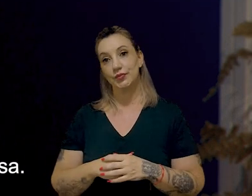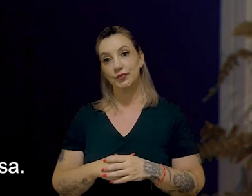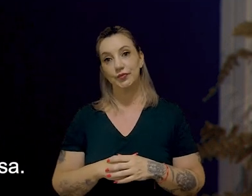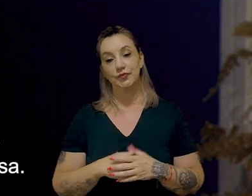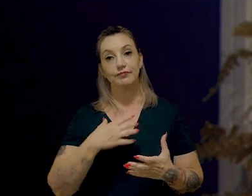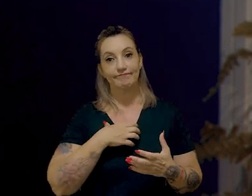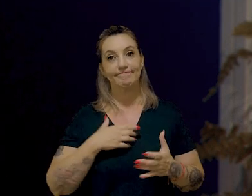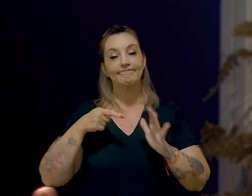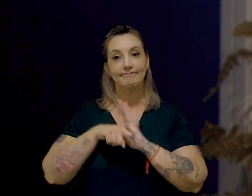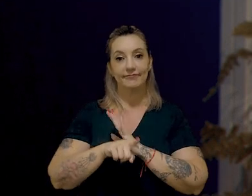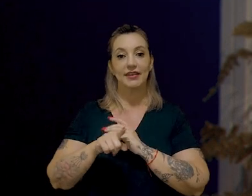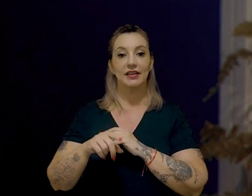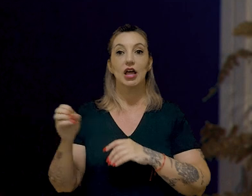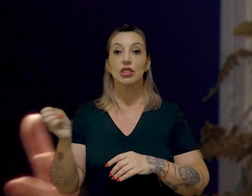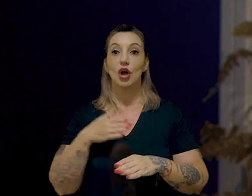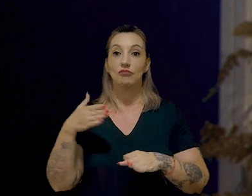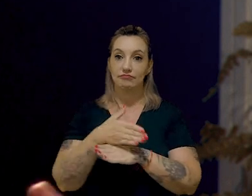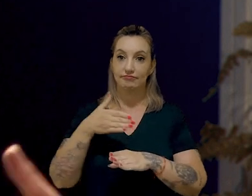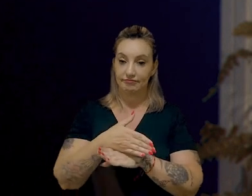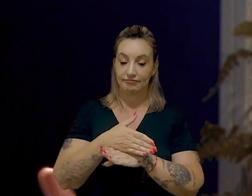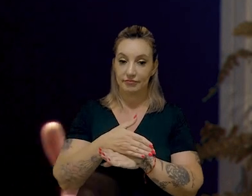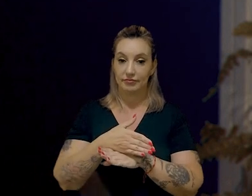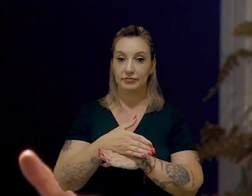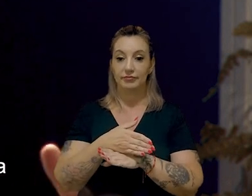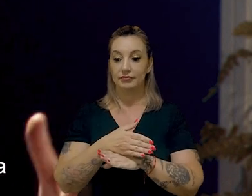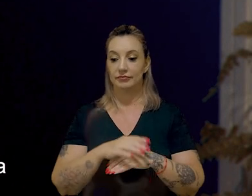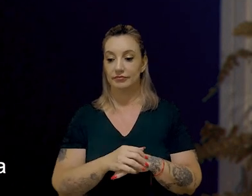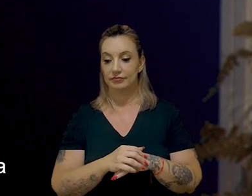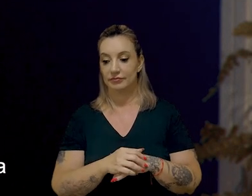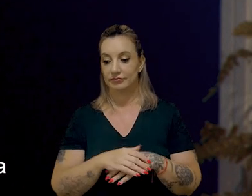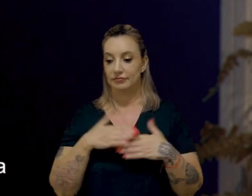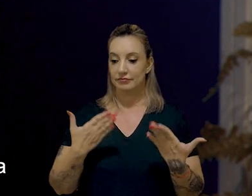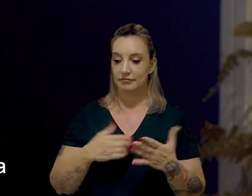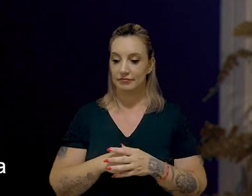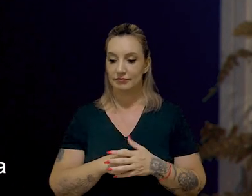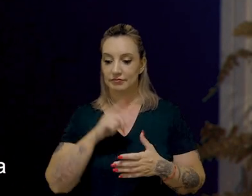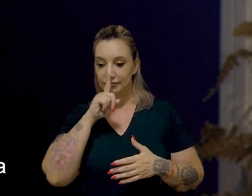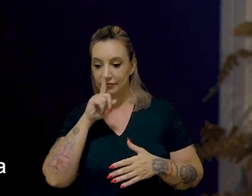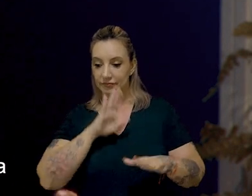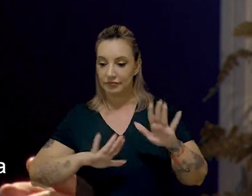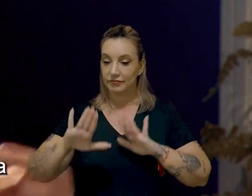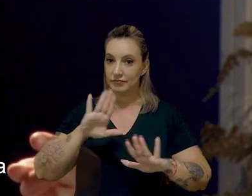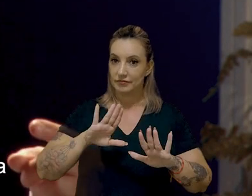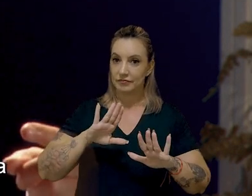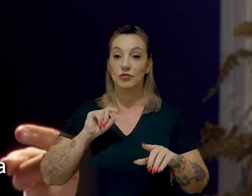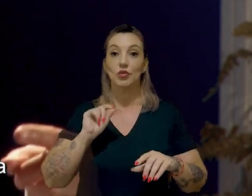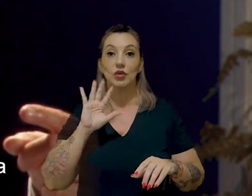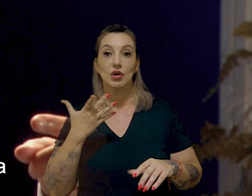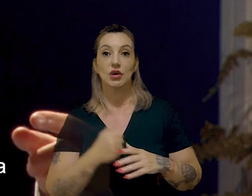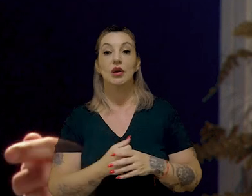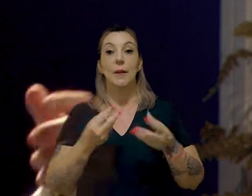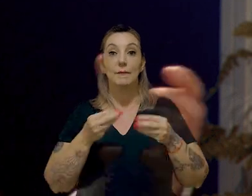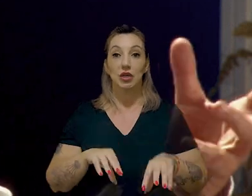de forma muito intensa, você tem novos entrantes que estão chegando e tudo mais, e isso é um risco muito grande, porque o que acontece? Ele